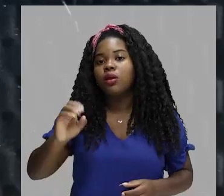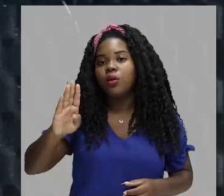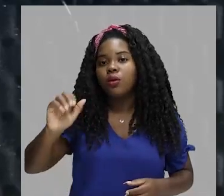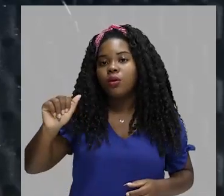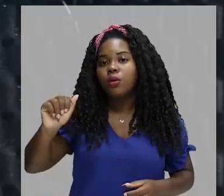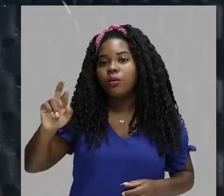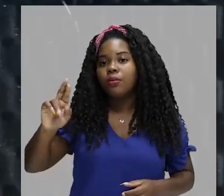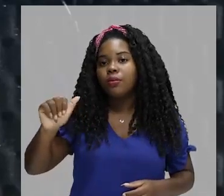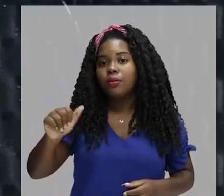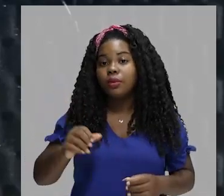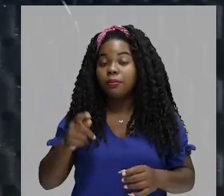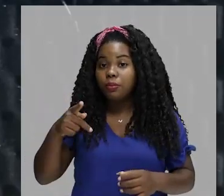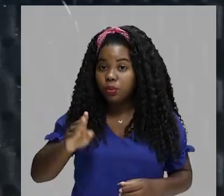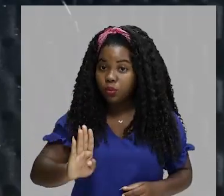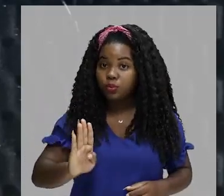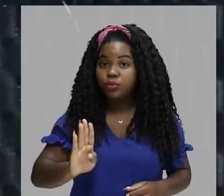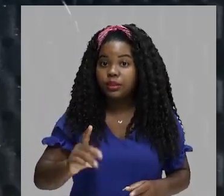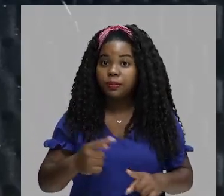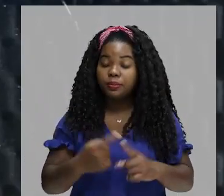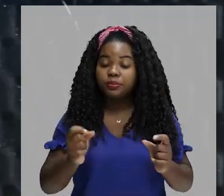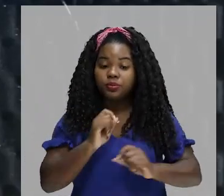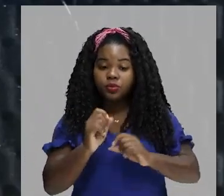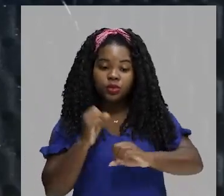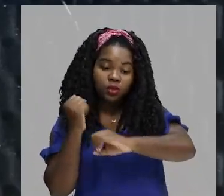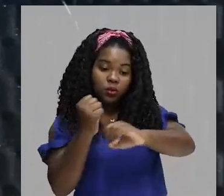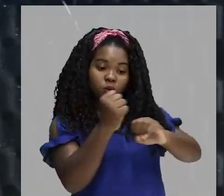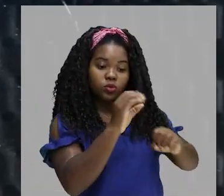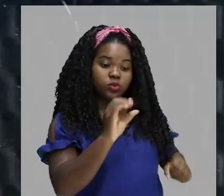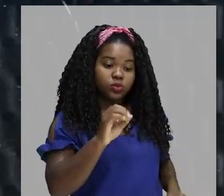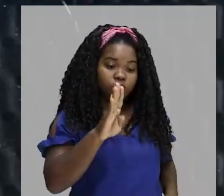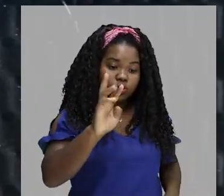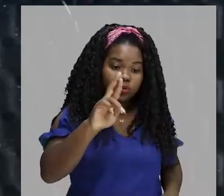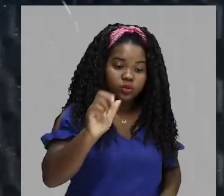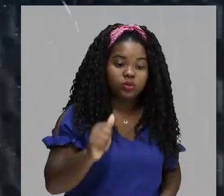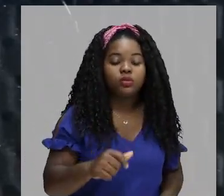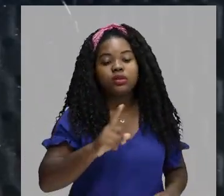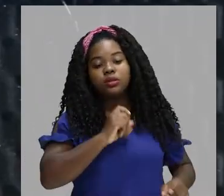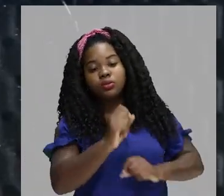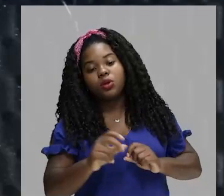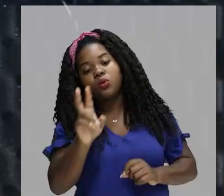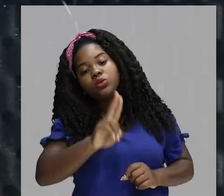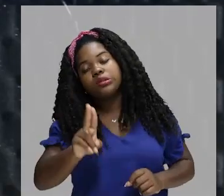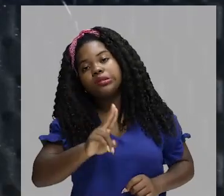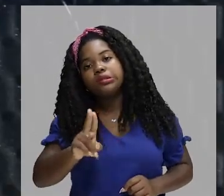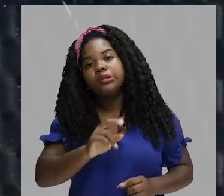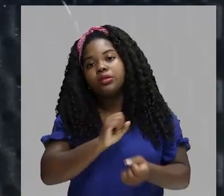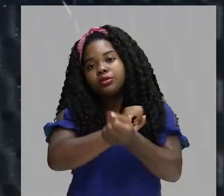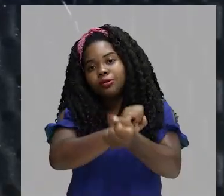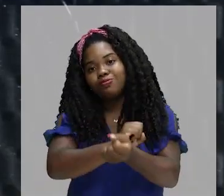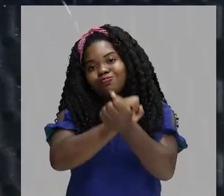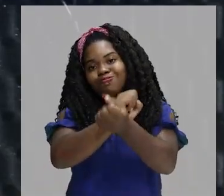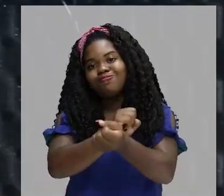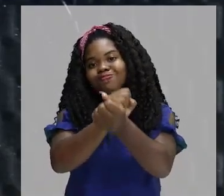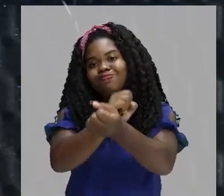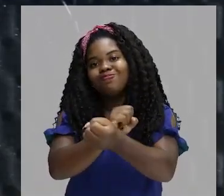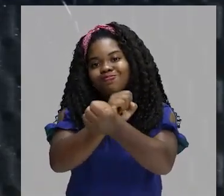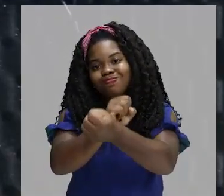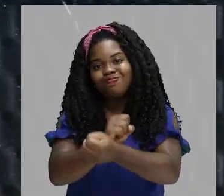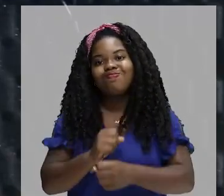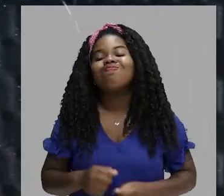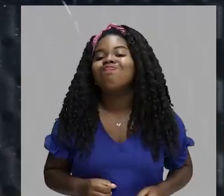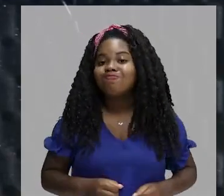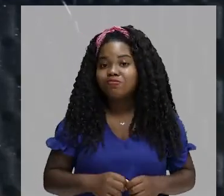Apesar de saber que na construção das obras públicas nós teremos a utilização de escravos. Os escravos vão ser